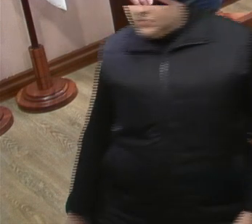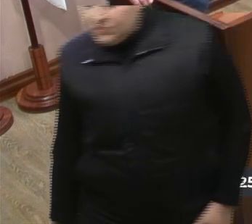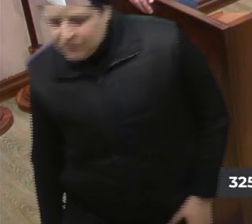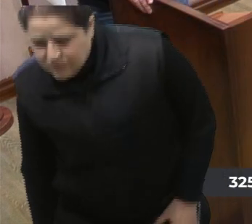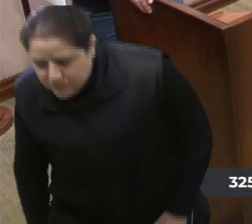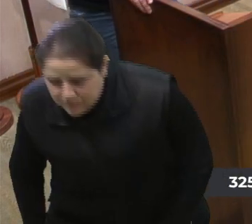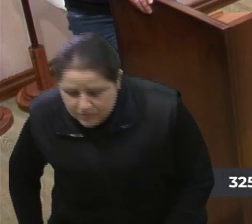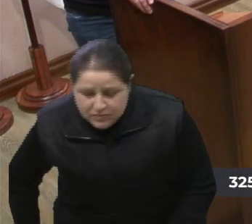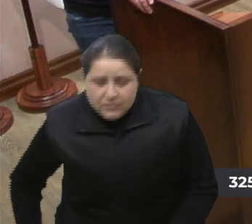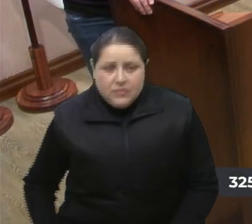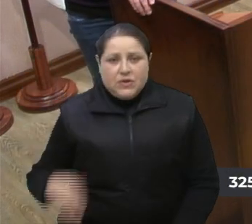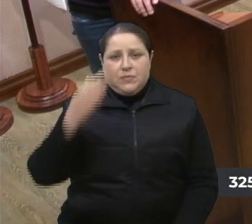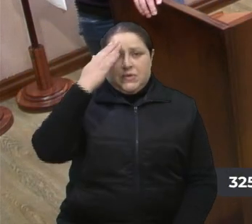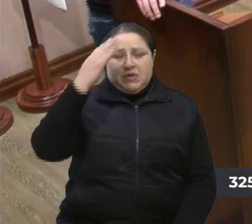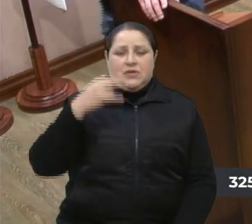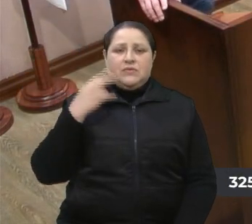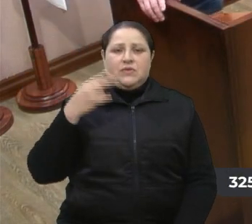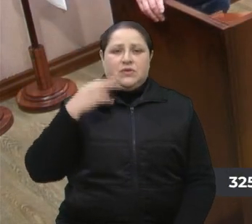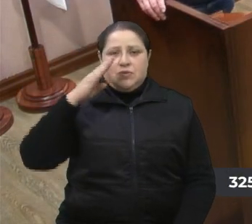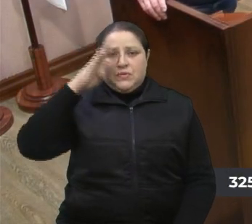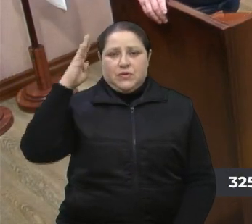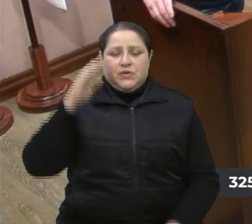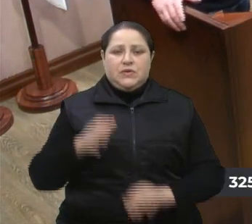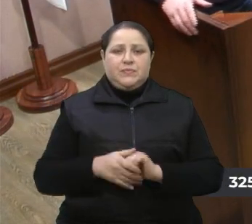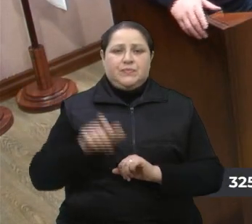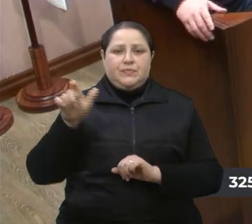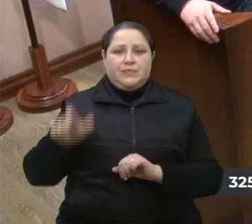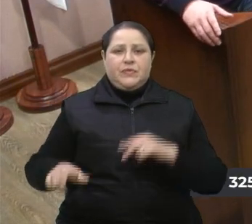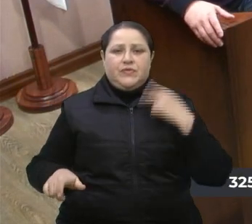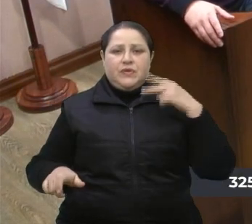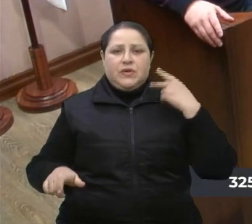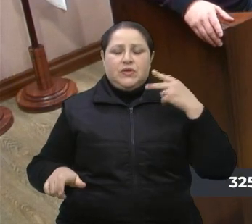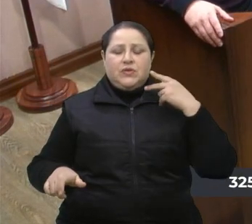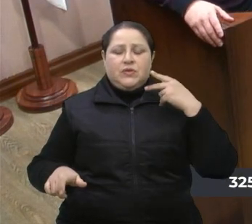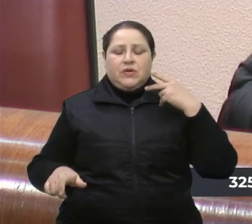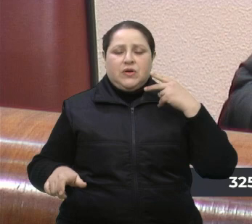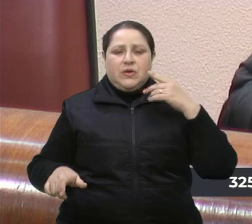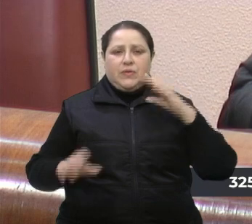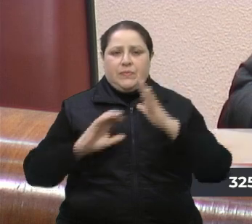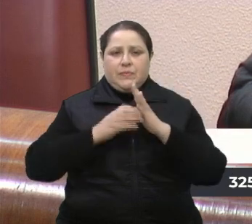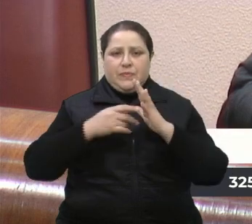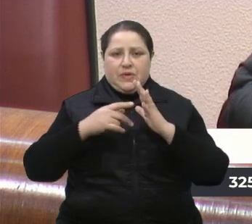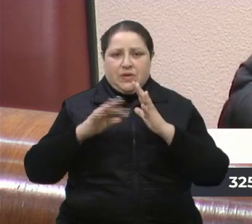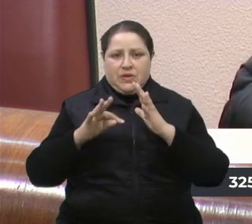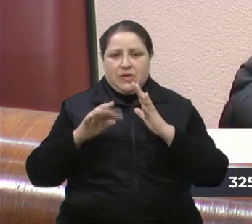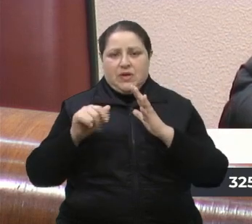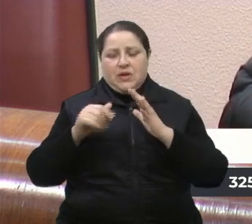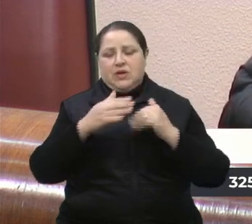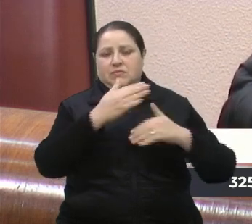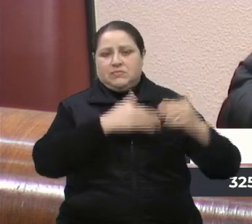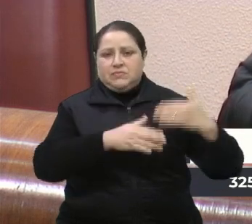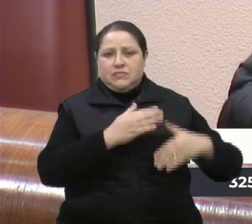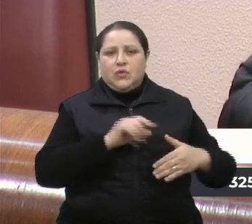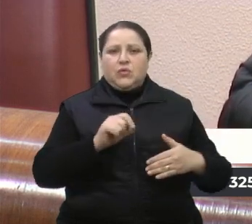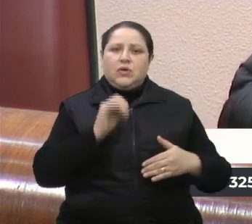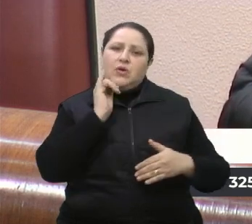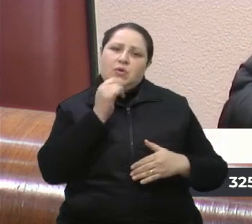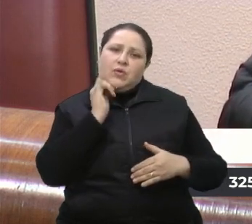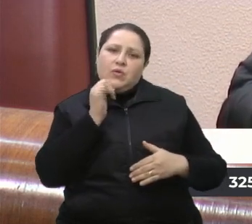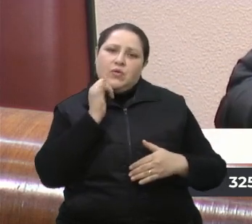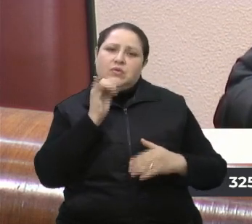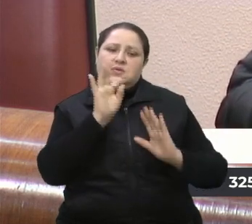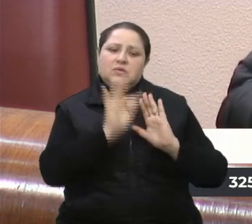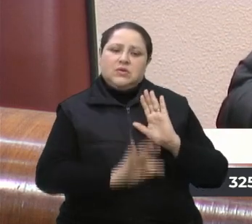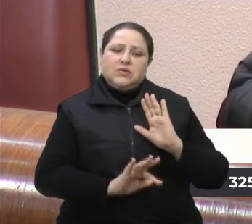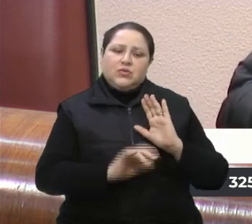Bom, o se ouve de uma vereadora do PT é o retrocesso, né? Que narrativa que se cria. Mas que narrativa.